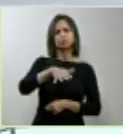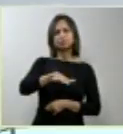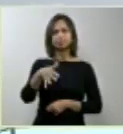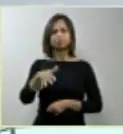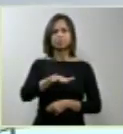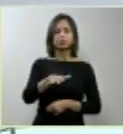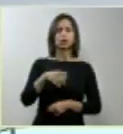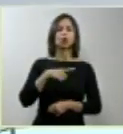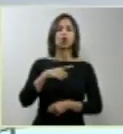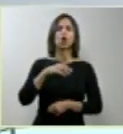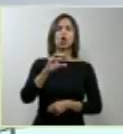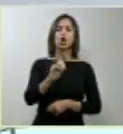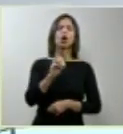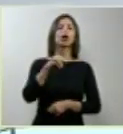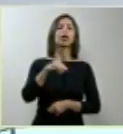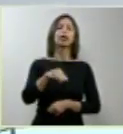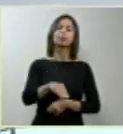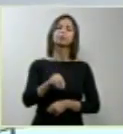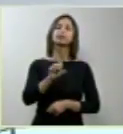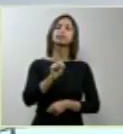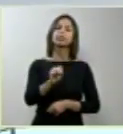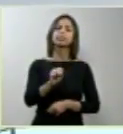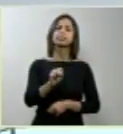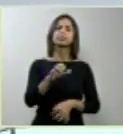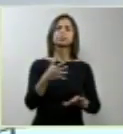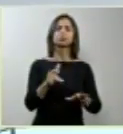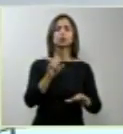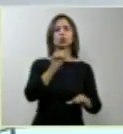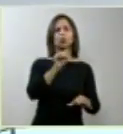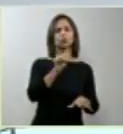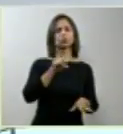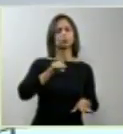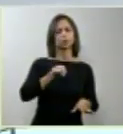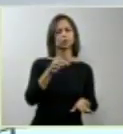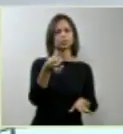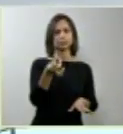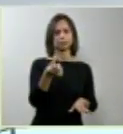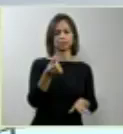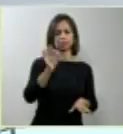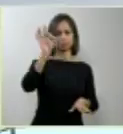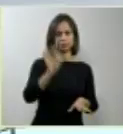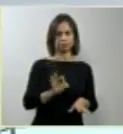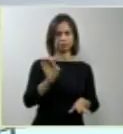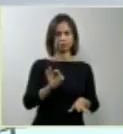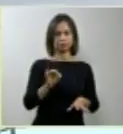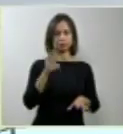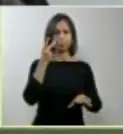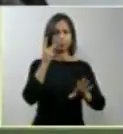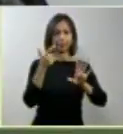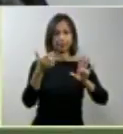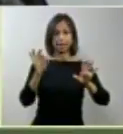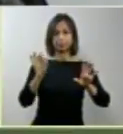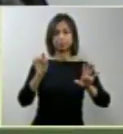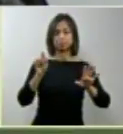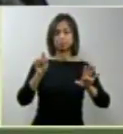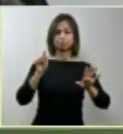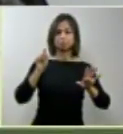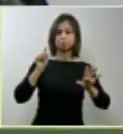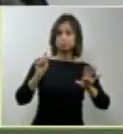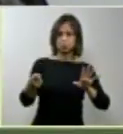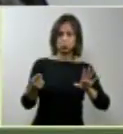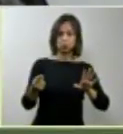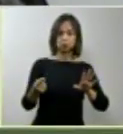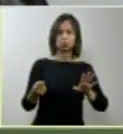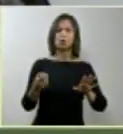Saúde, nos dão 8,6 anencefalos por 10 mil partos. É quase um para mil,